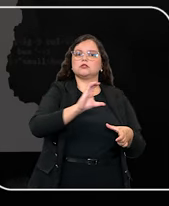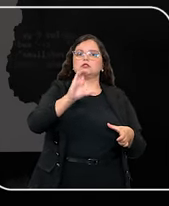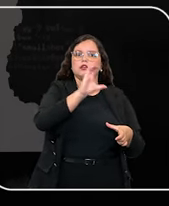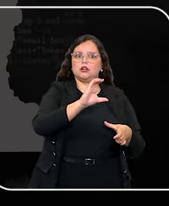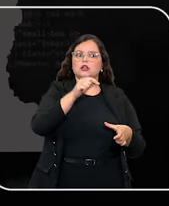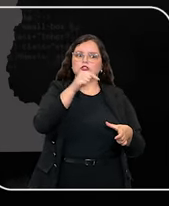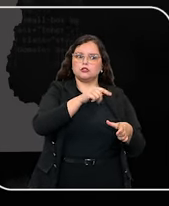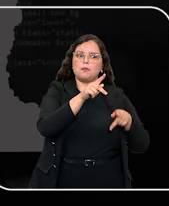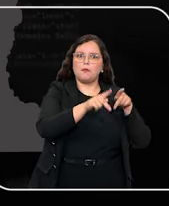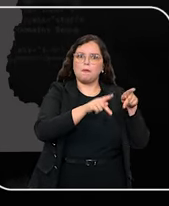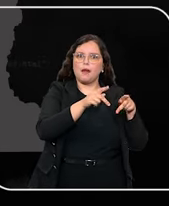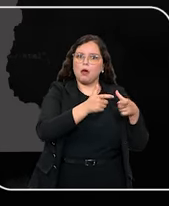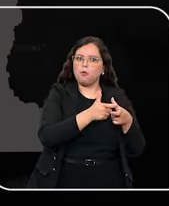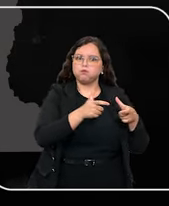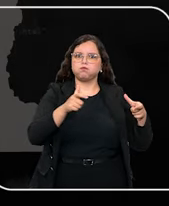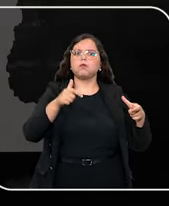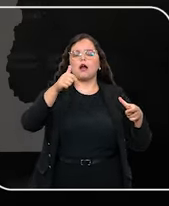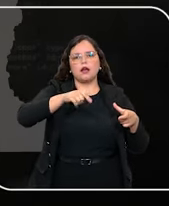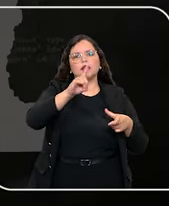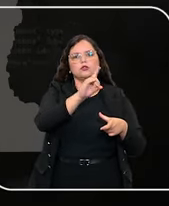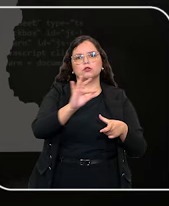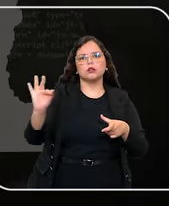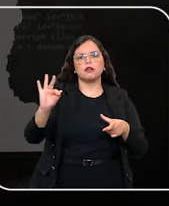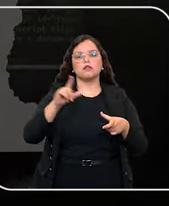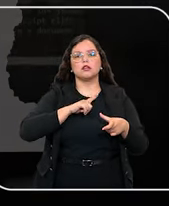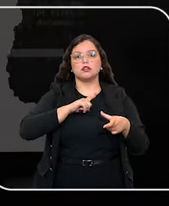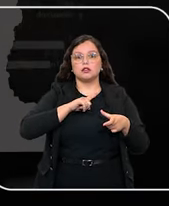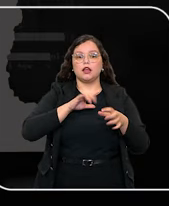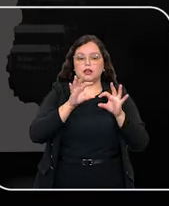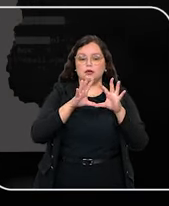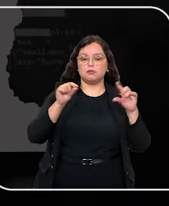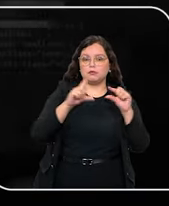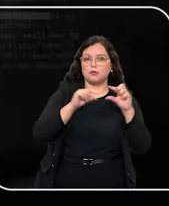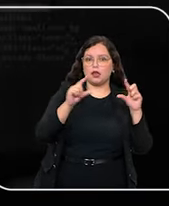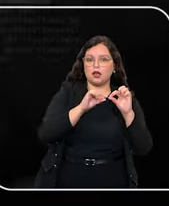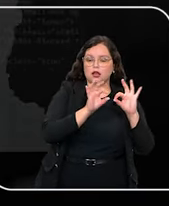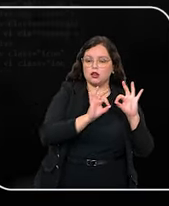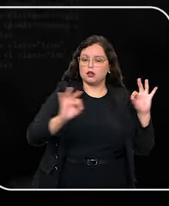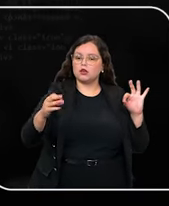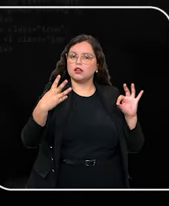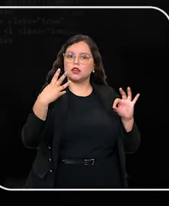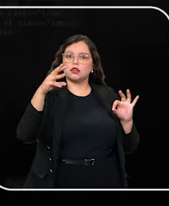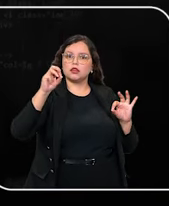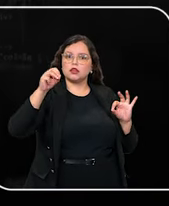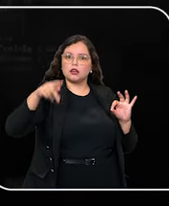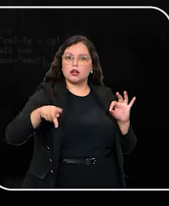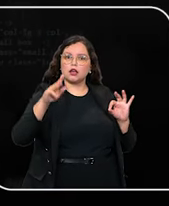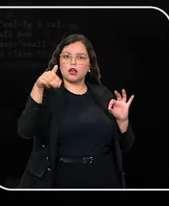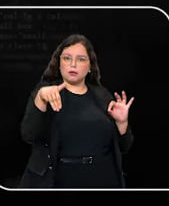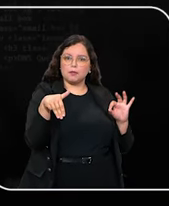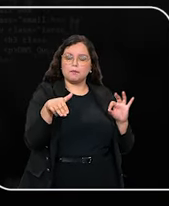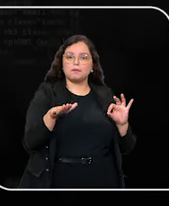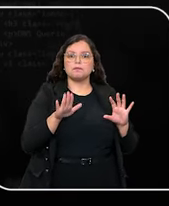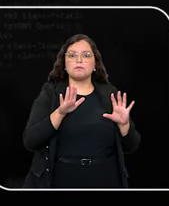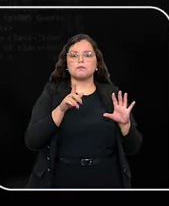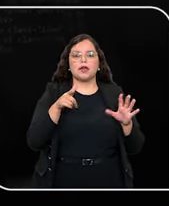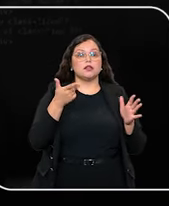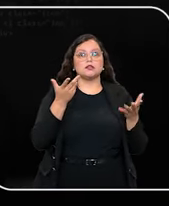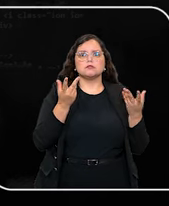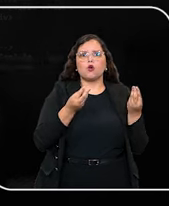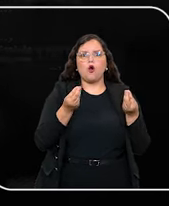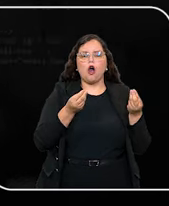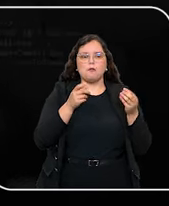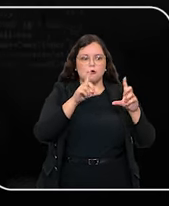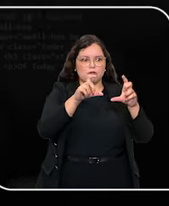administrativa mais populosa do Distrito Federal, localizada a 30 quilômetros de Brasília. Segundo ele, o reconhecimento deve ser feito de forma